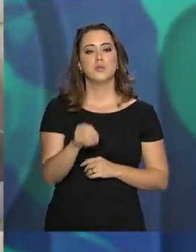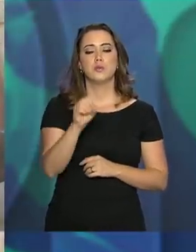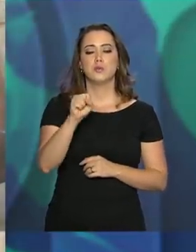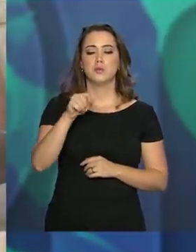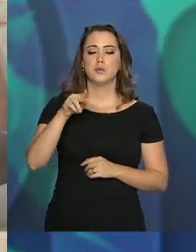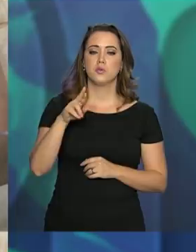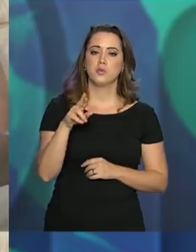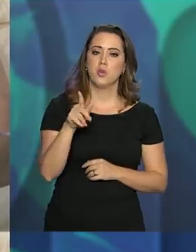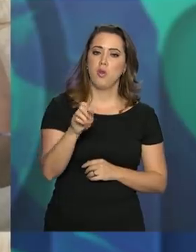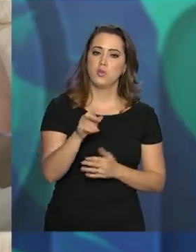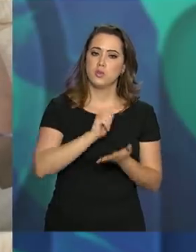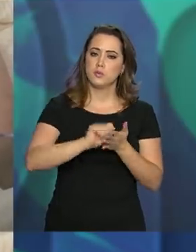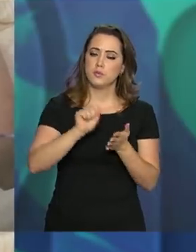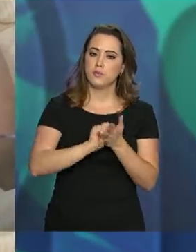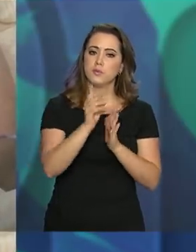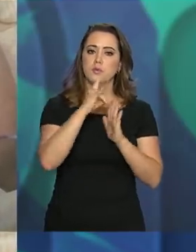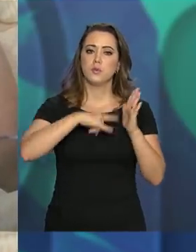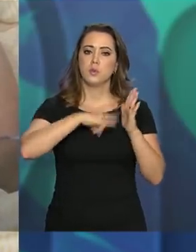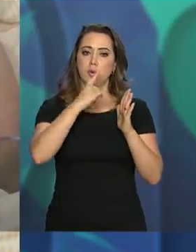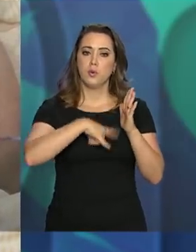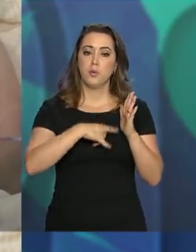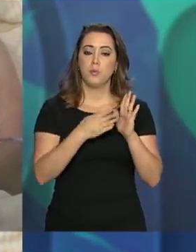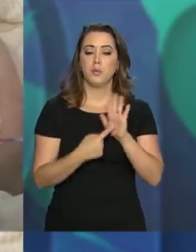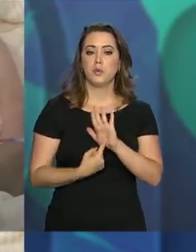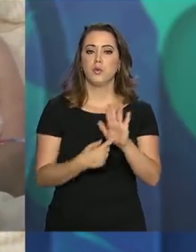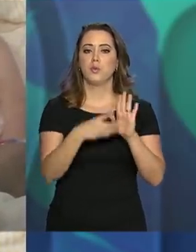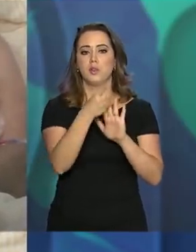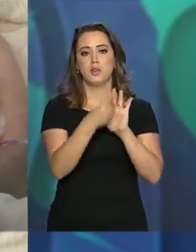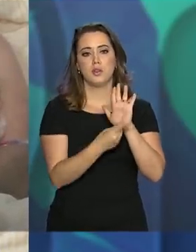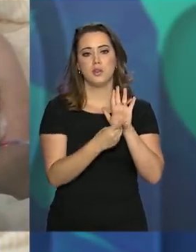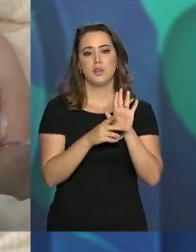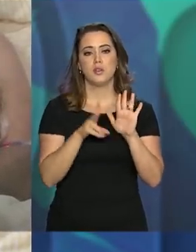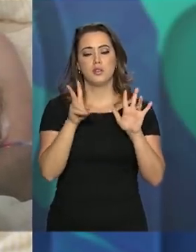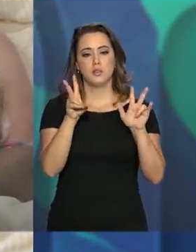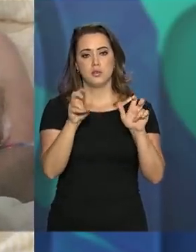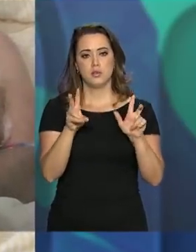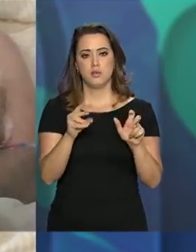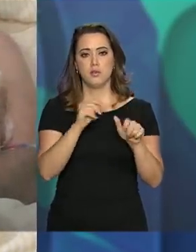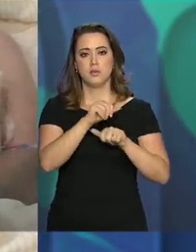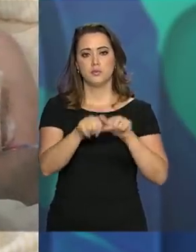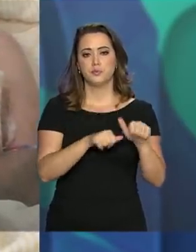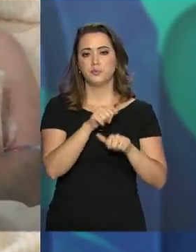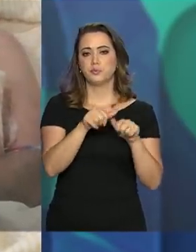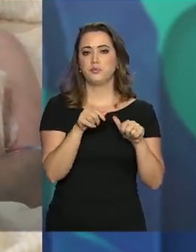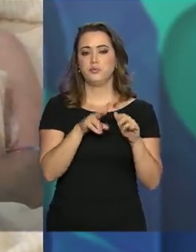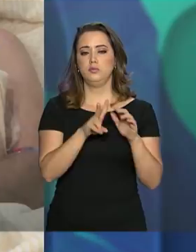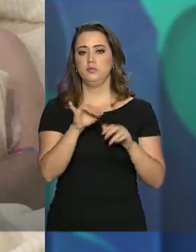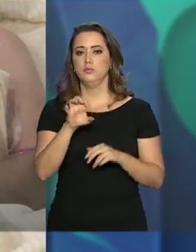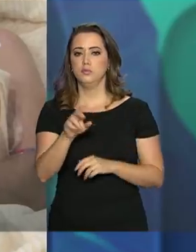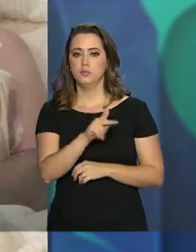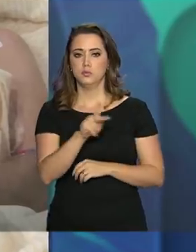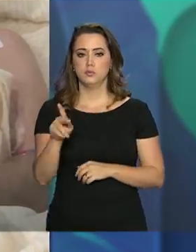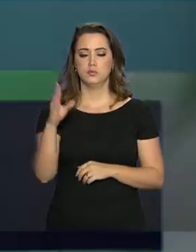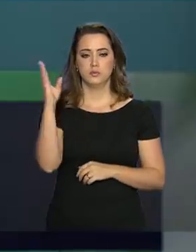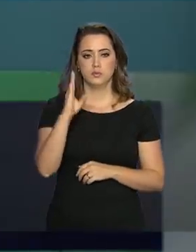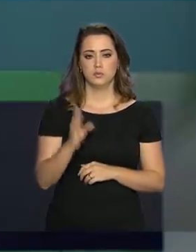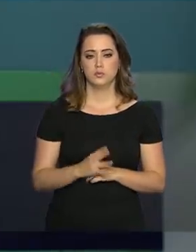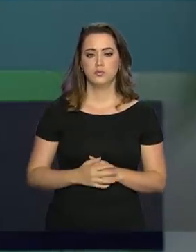O presidente assinou documentos como decreto que trata da reestruturação da vice-presidência da República.